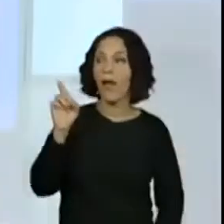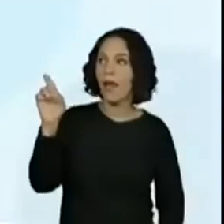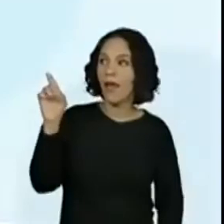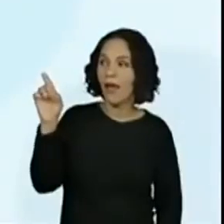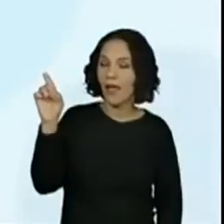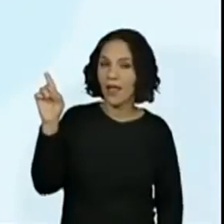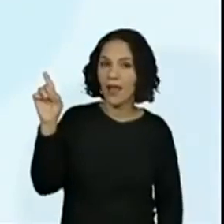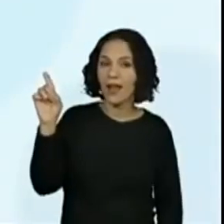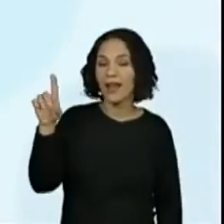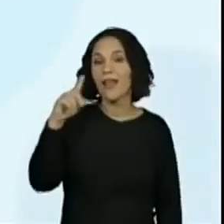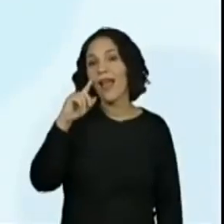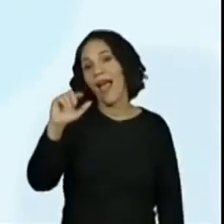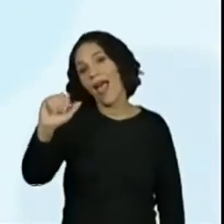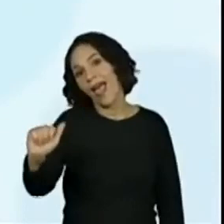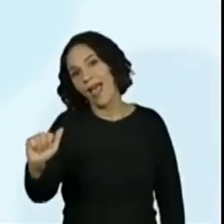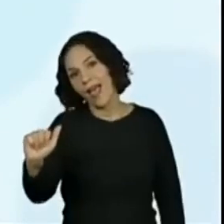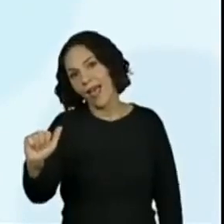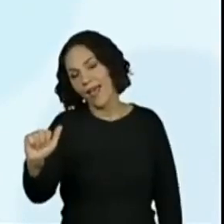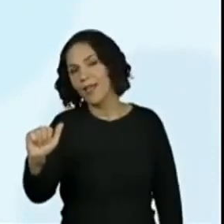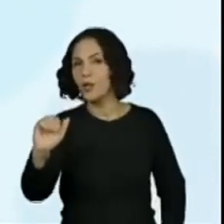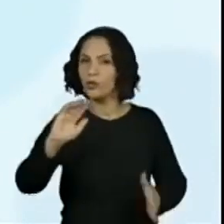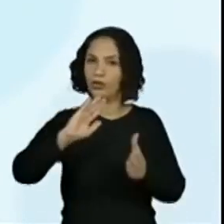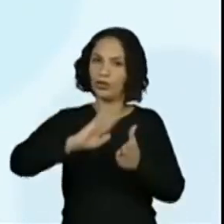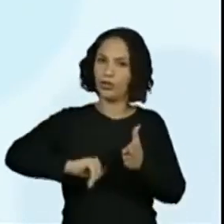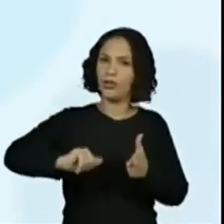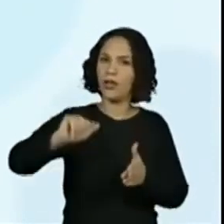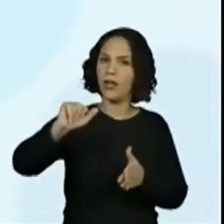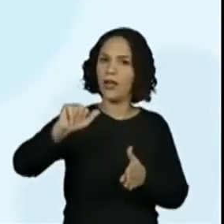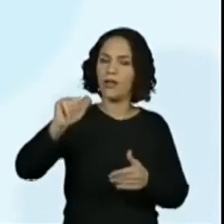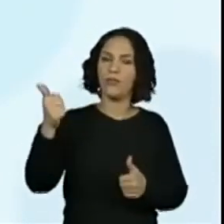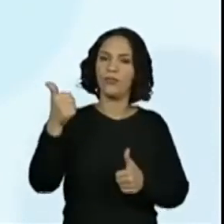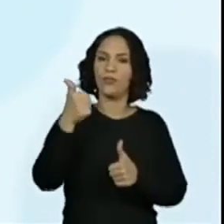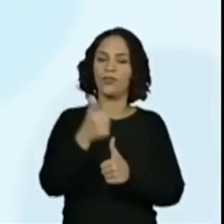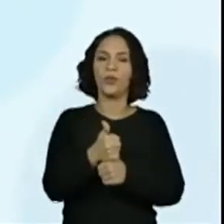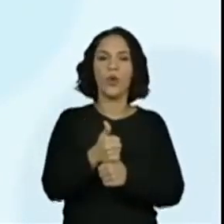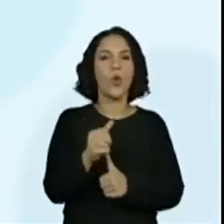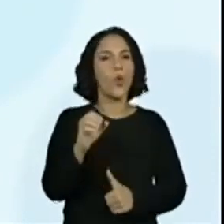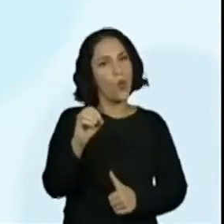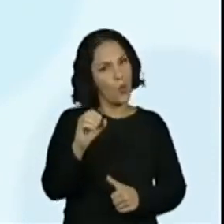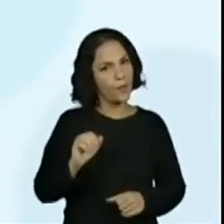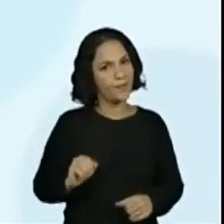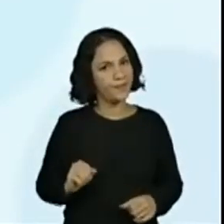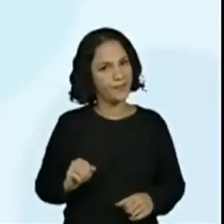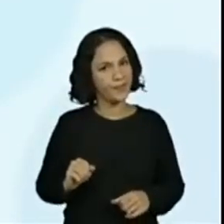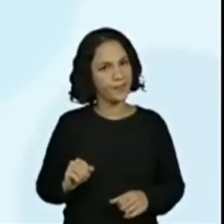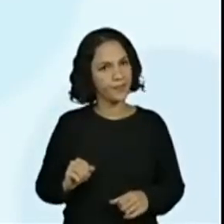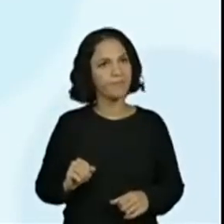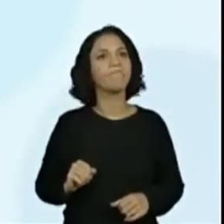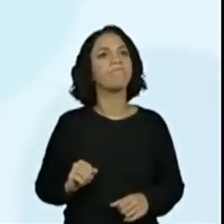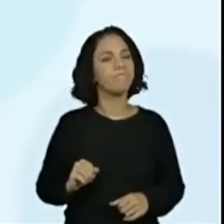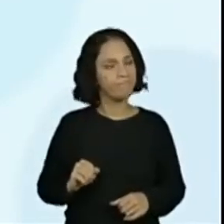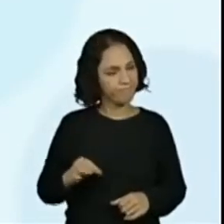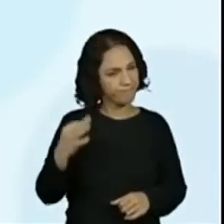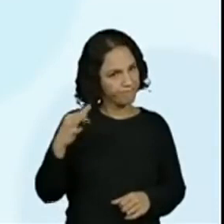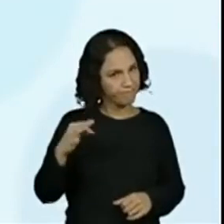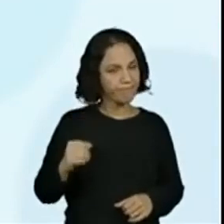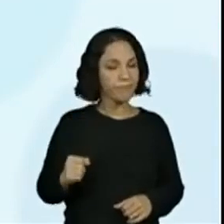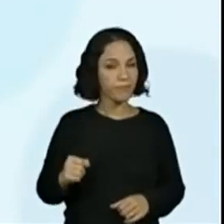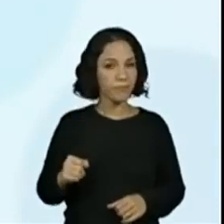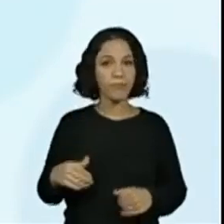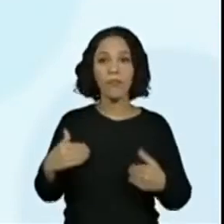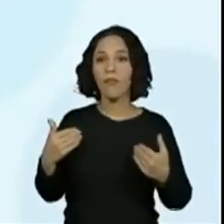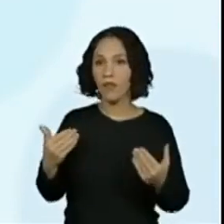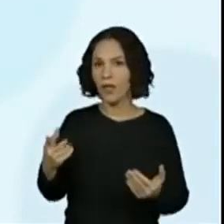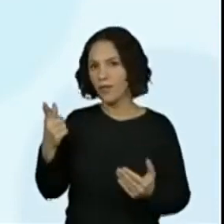atividade está escrito escreva. Eu acho, professora, que eles já descobriram o que a gente pode fazer. Também acho. E tanto que